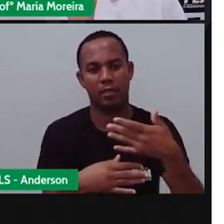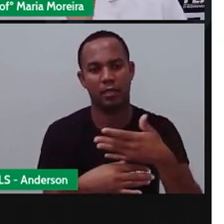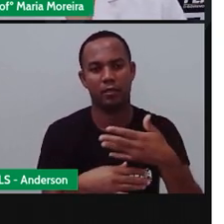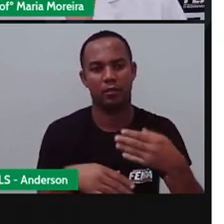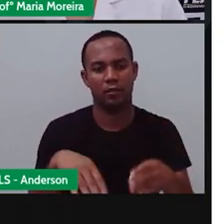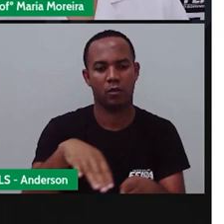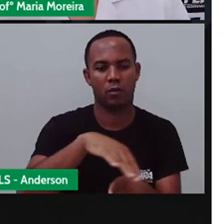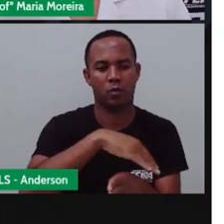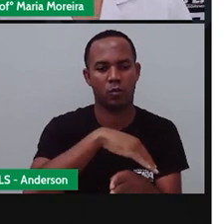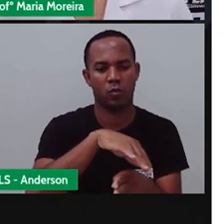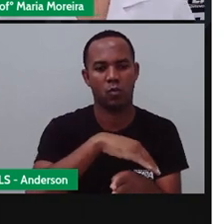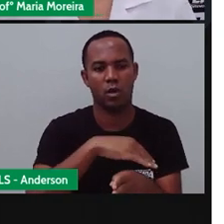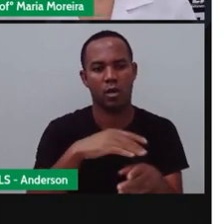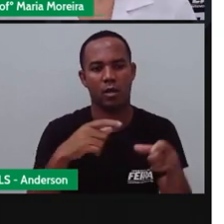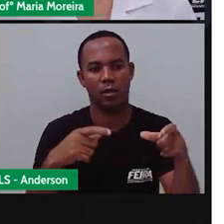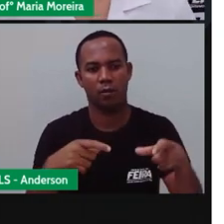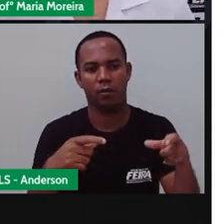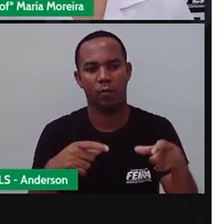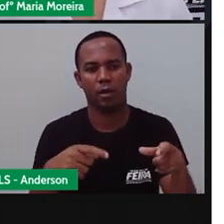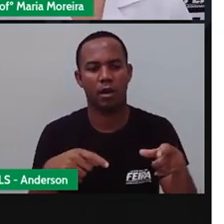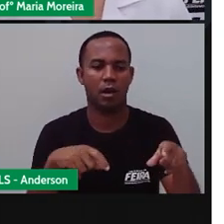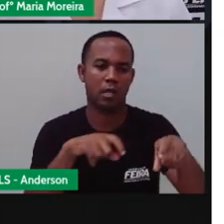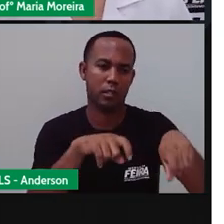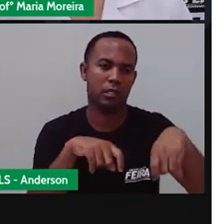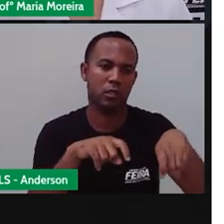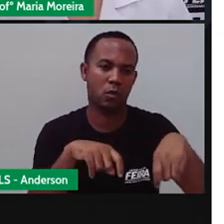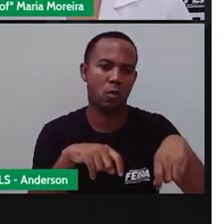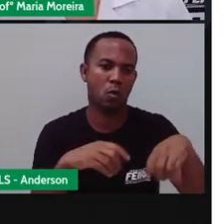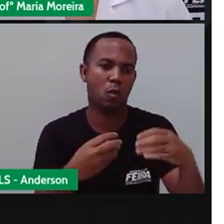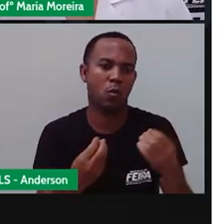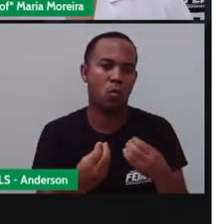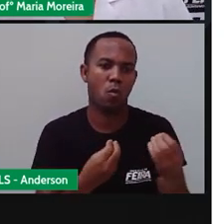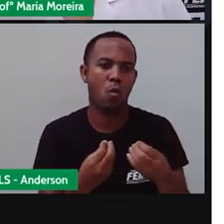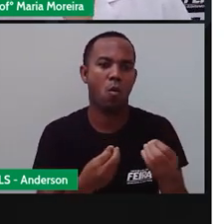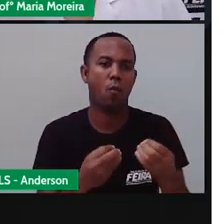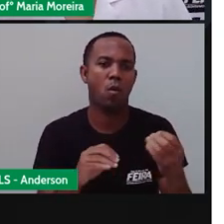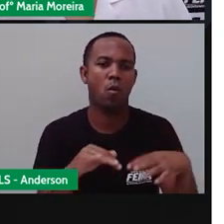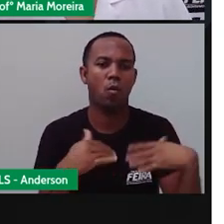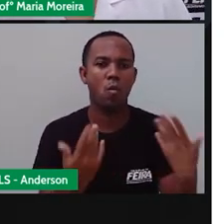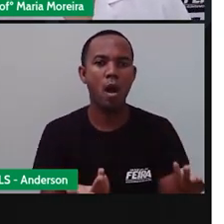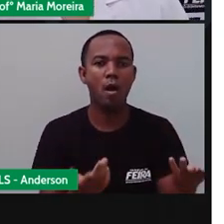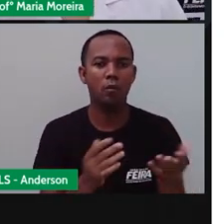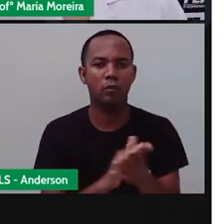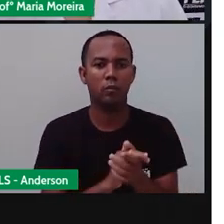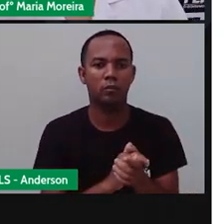a rua que você mora, o distrito, o que for, e ele vai estar no mapa.